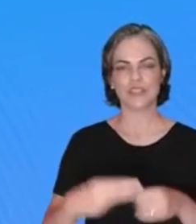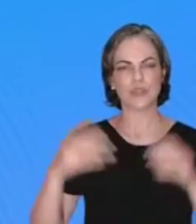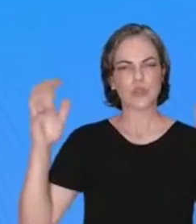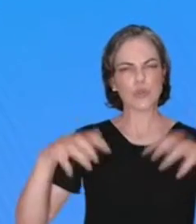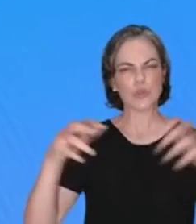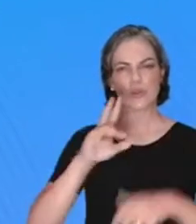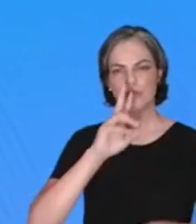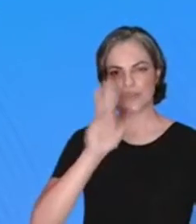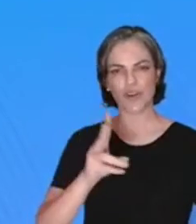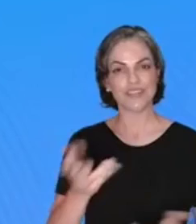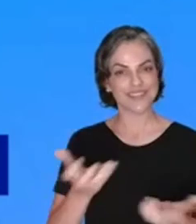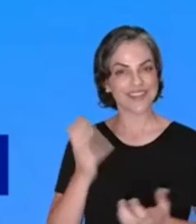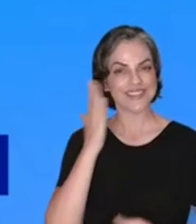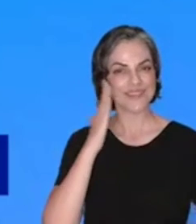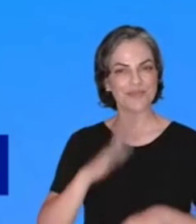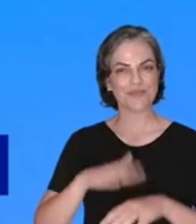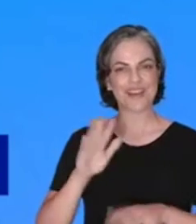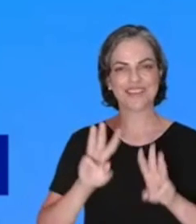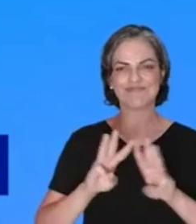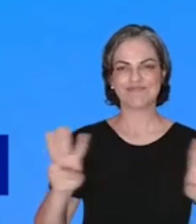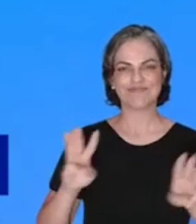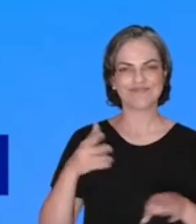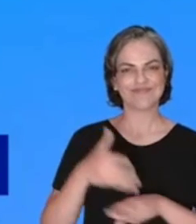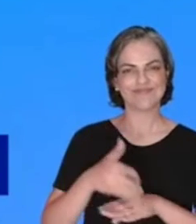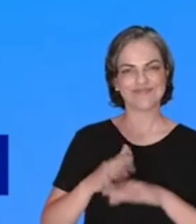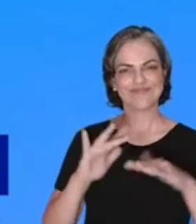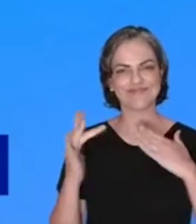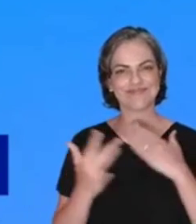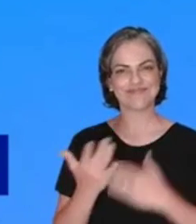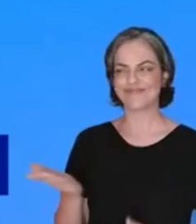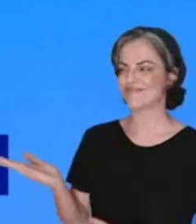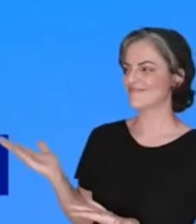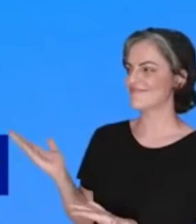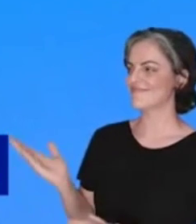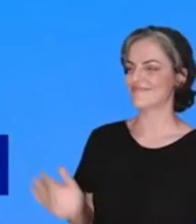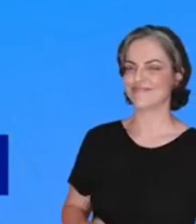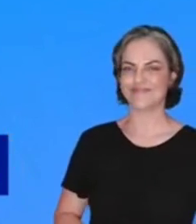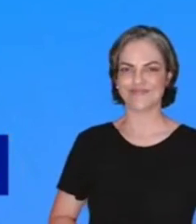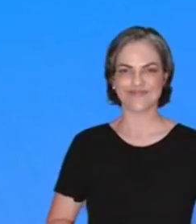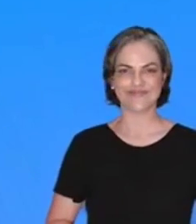afetados por chuvas intensas. Quer saber mais? Acesse o site e as redes sociais do MDR. site MDR. E aí